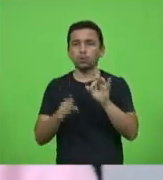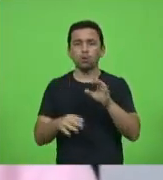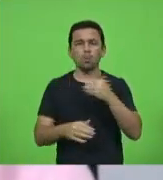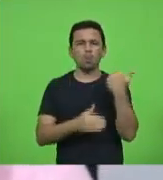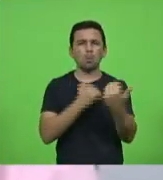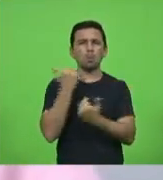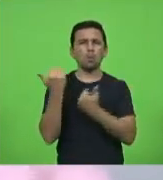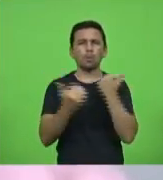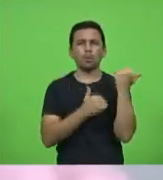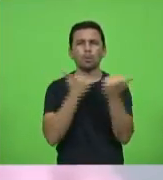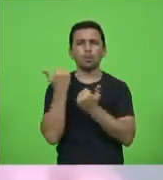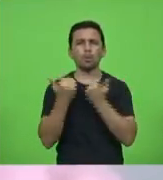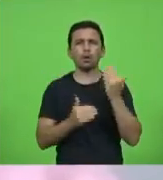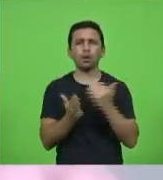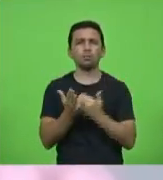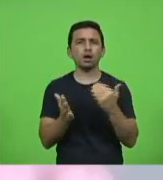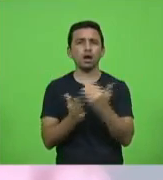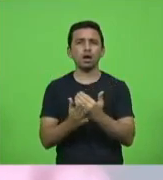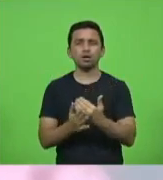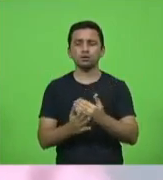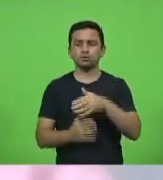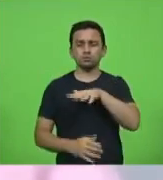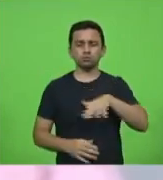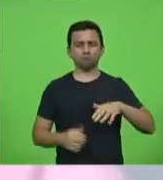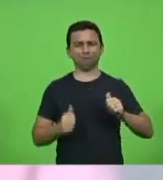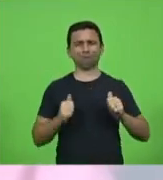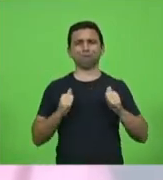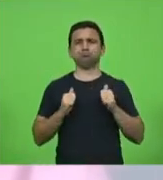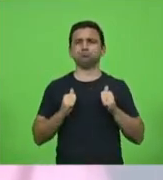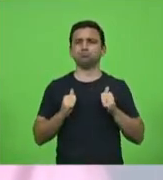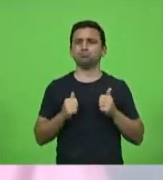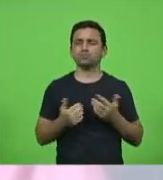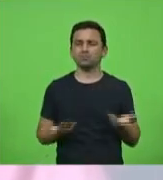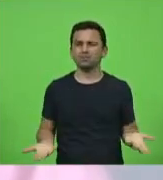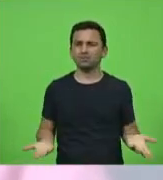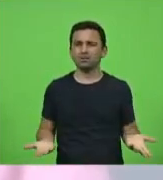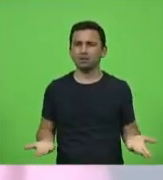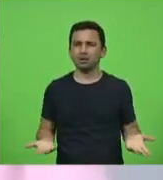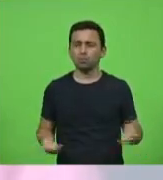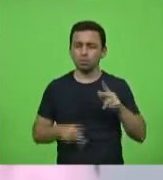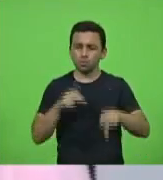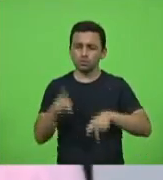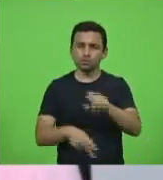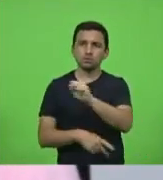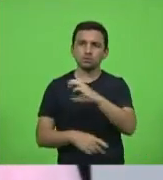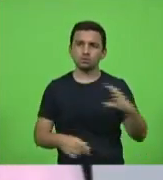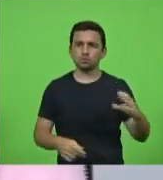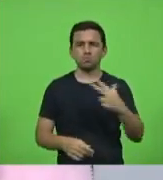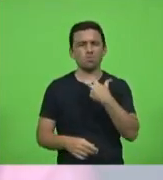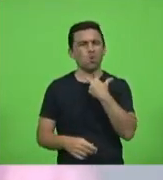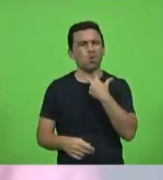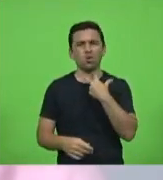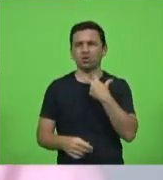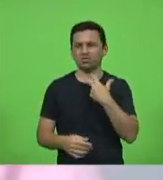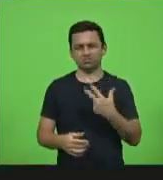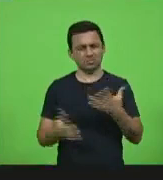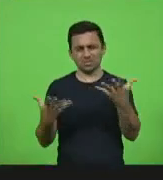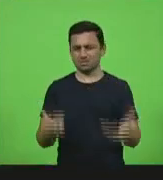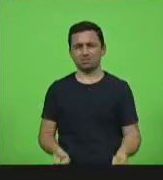pessoas numa omissão generalizada. Nós, catarinenses, não podemos aceitar isso.